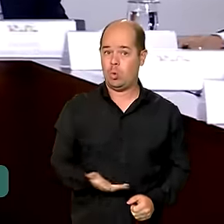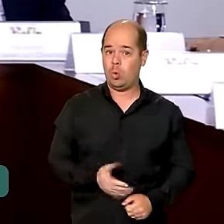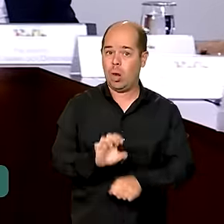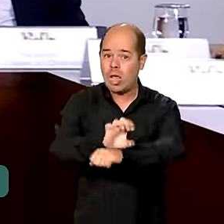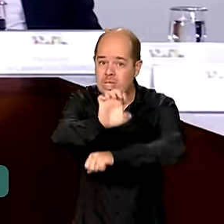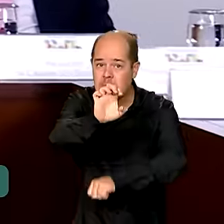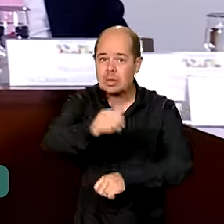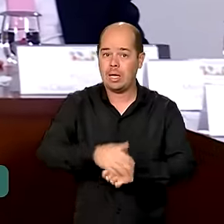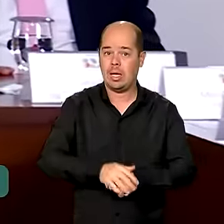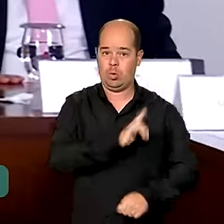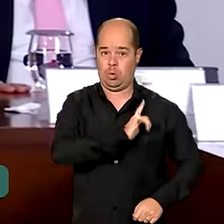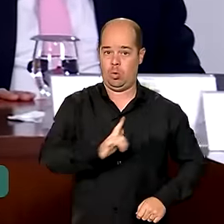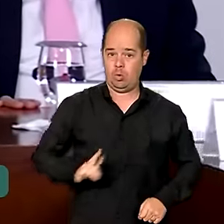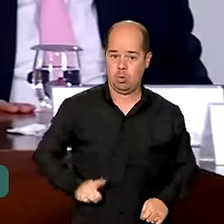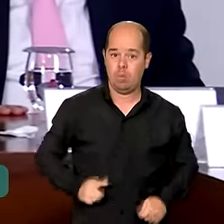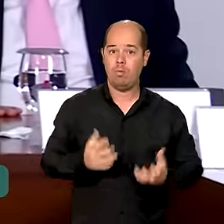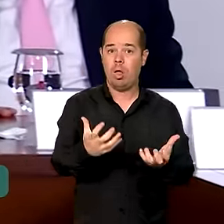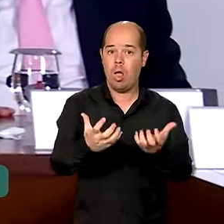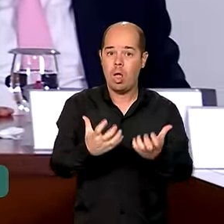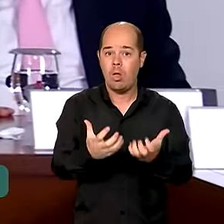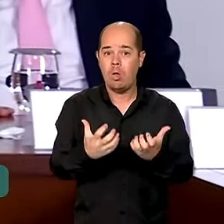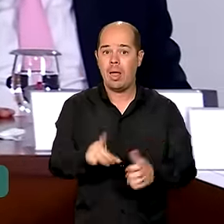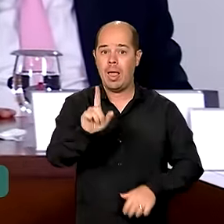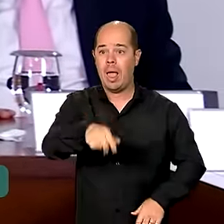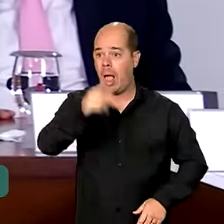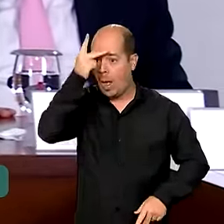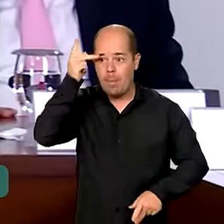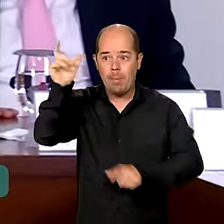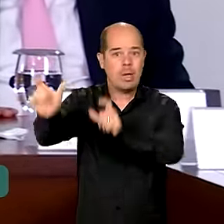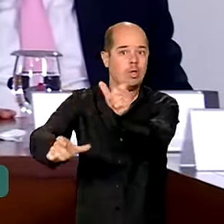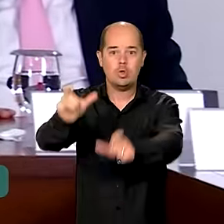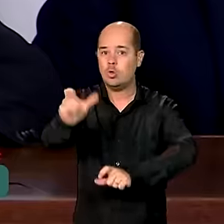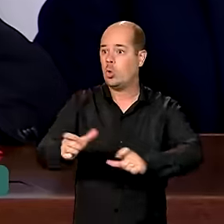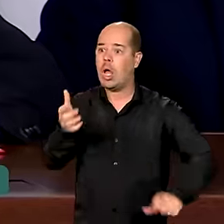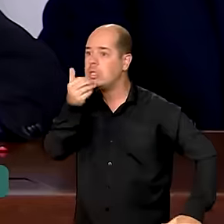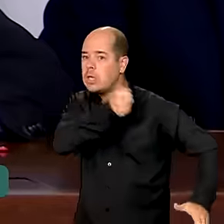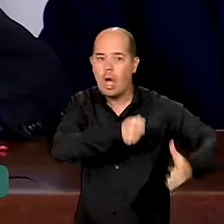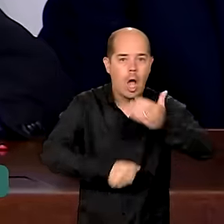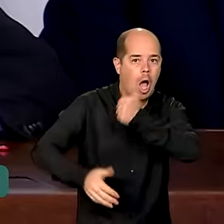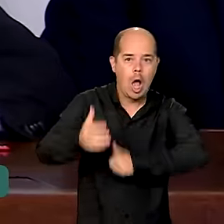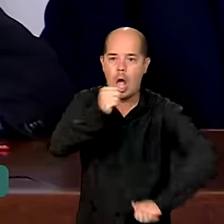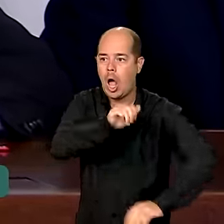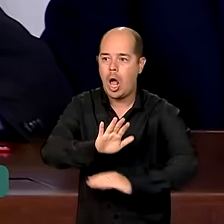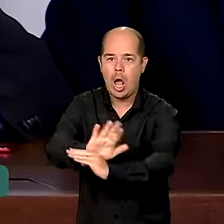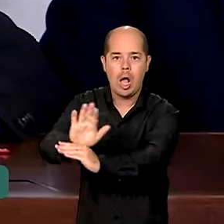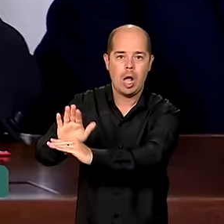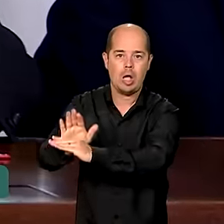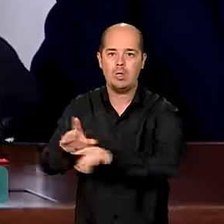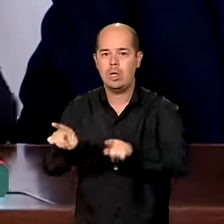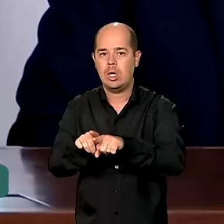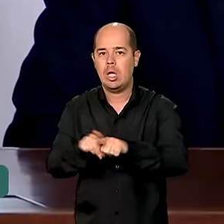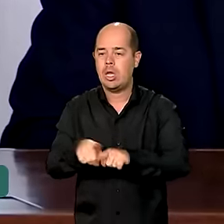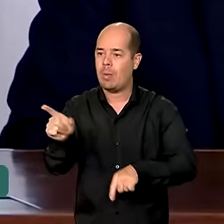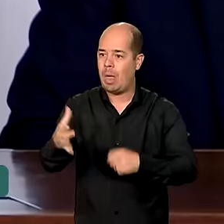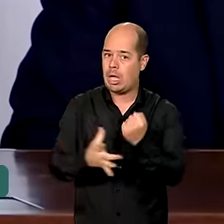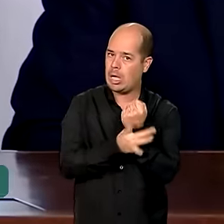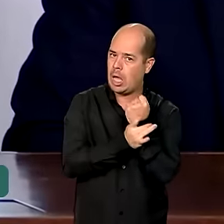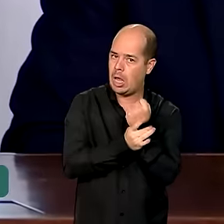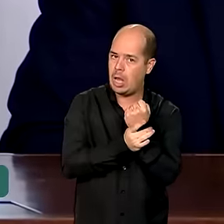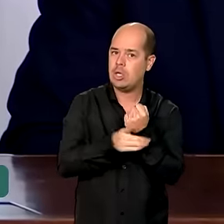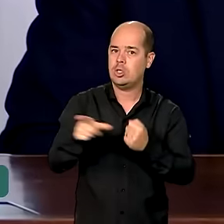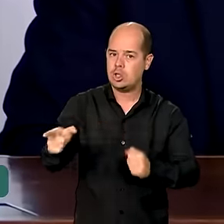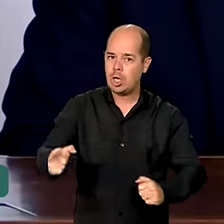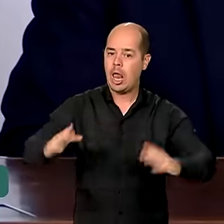é salvar o maior número de pessoas e garantir abrigo e alimento a todos os desalojados e